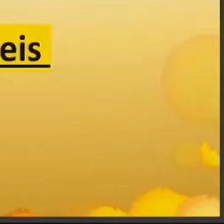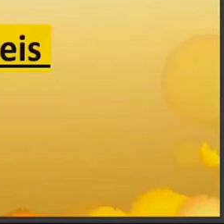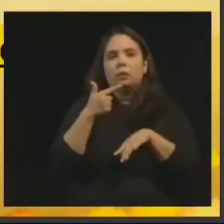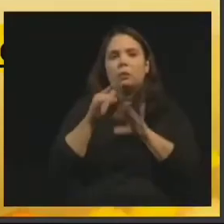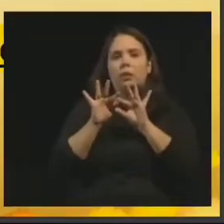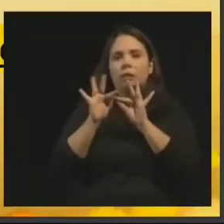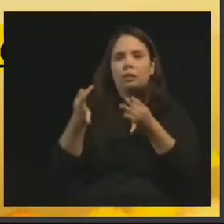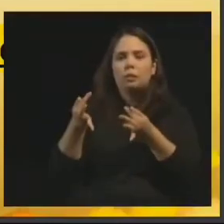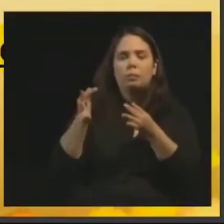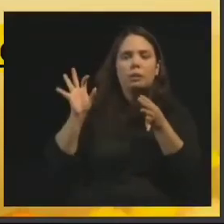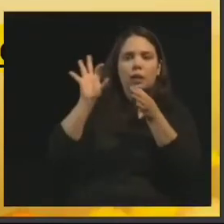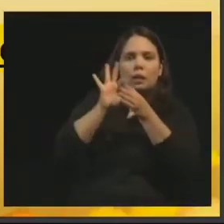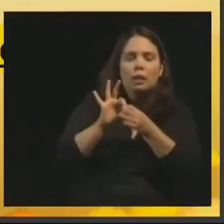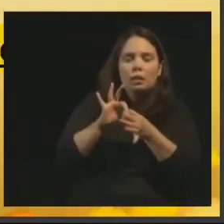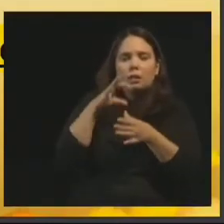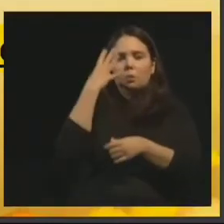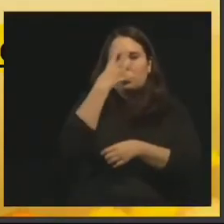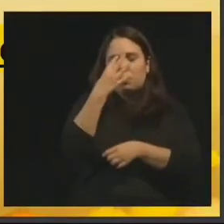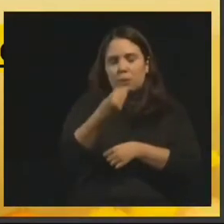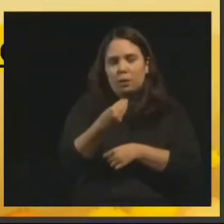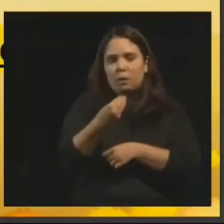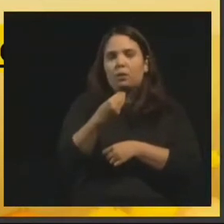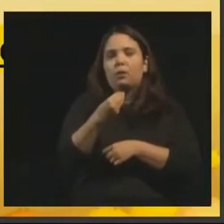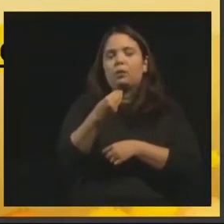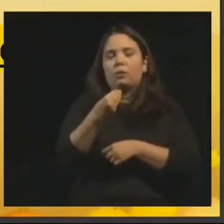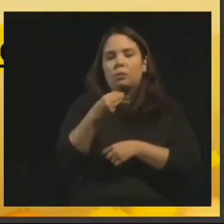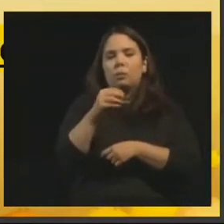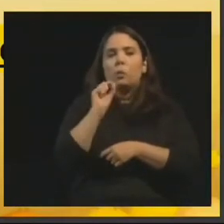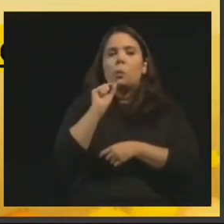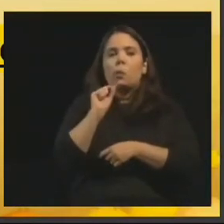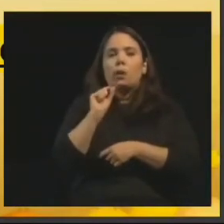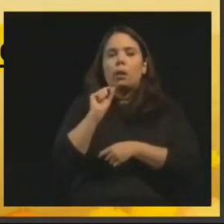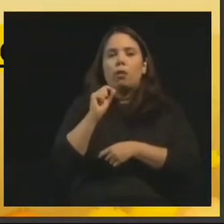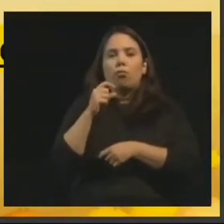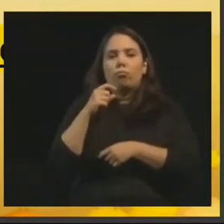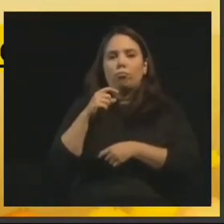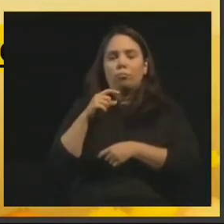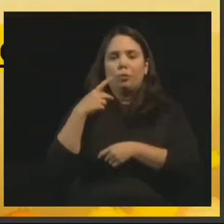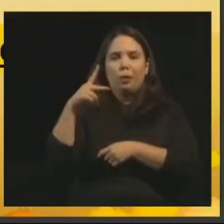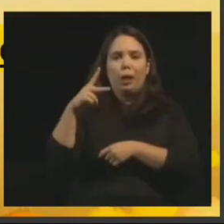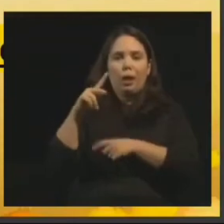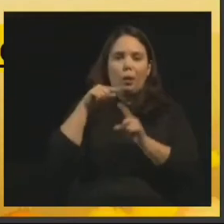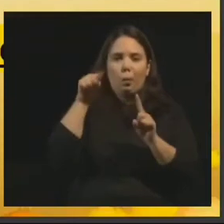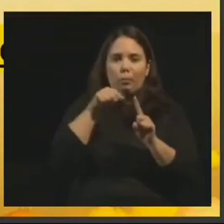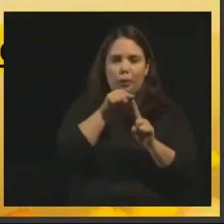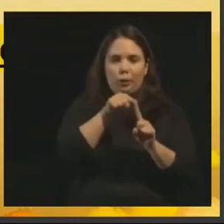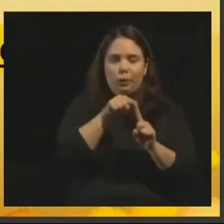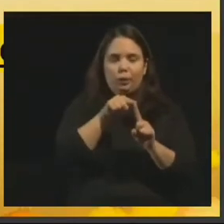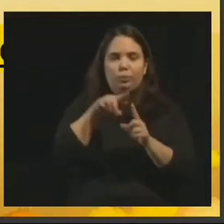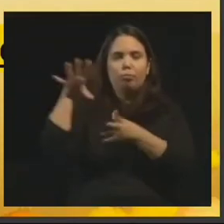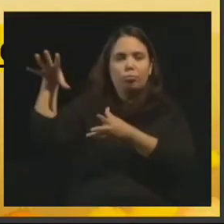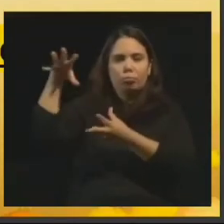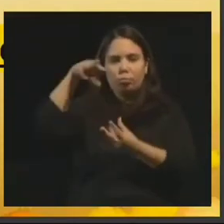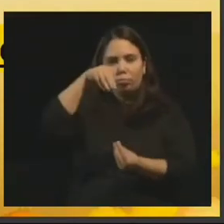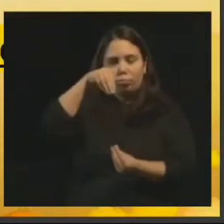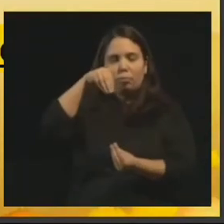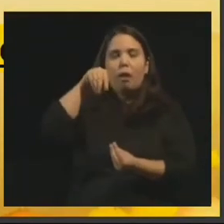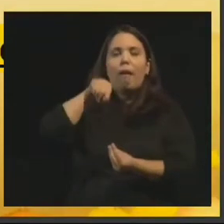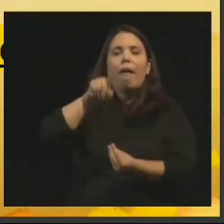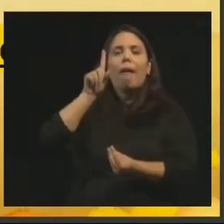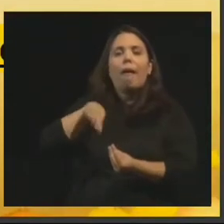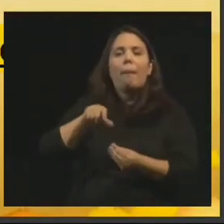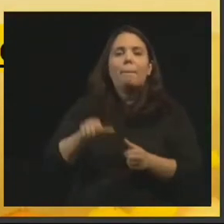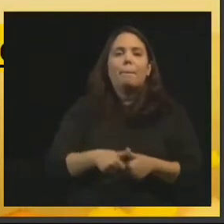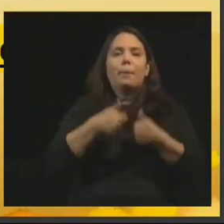Espiritismo, senão que ele vos possa dar. Seu fim, ou seja, seu objetivo, sua missão, é o melhoramento